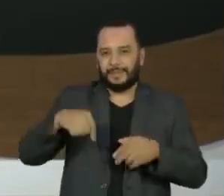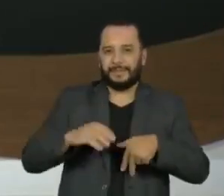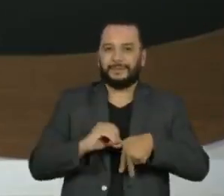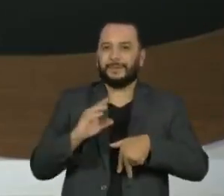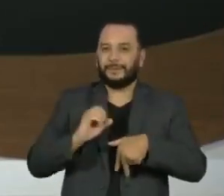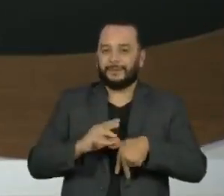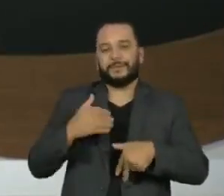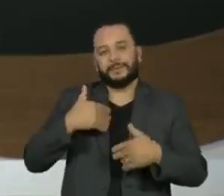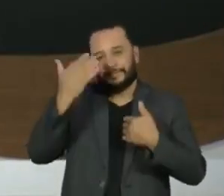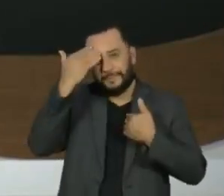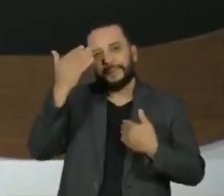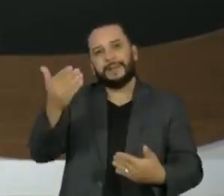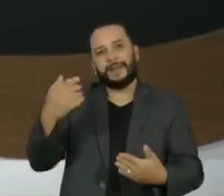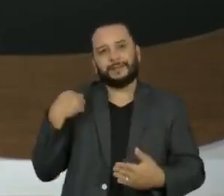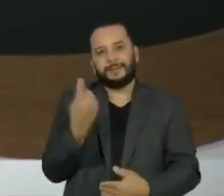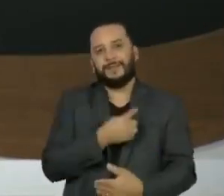essa distinção que nos enche de orgulho.